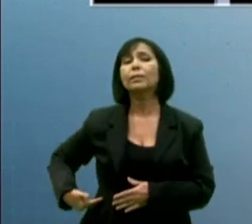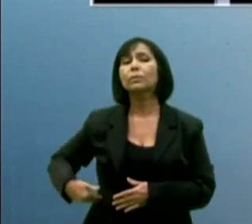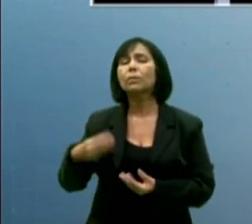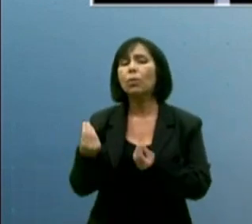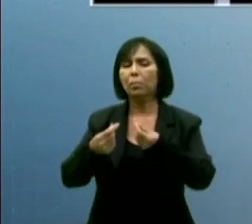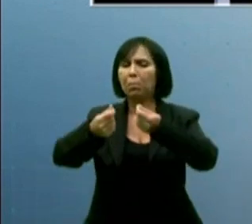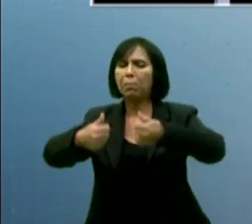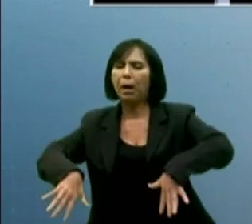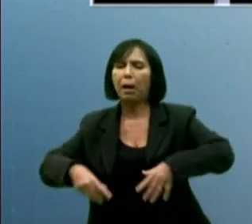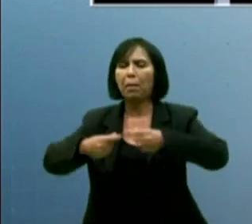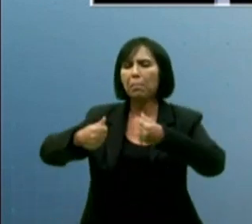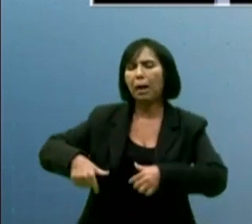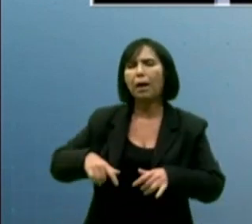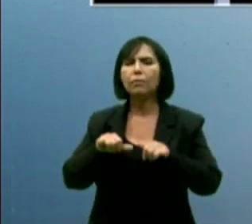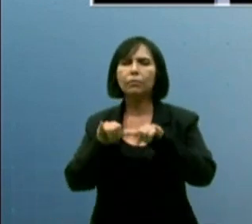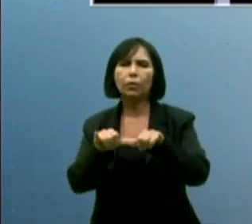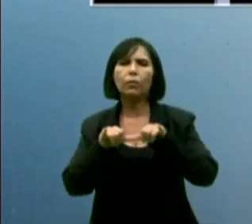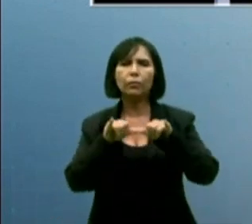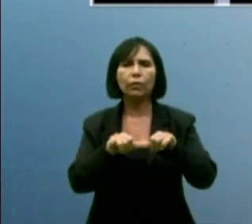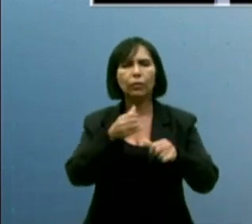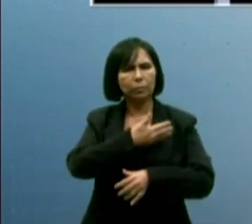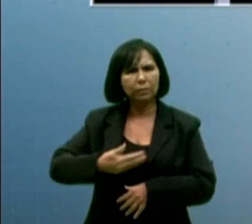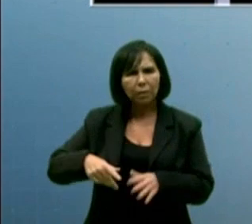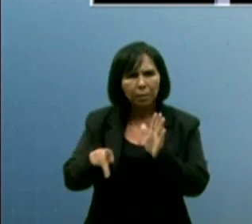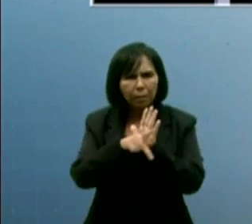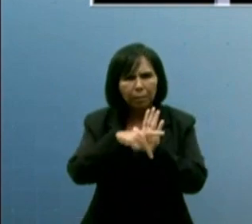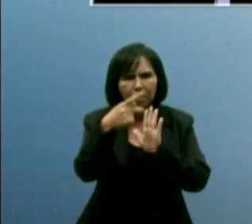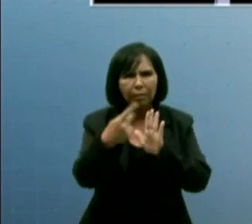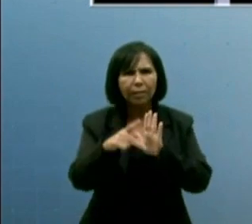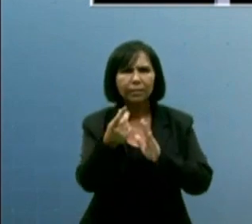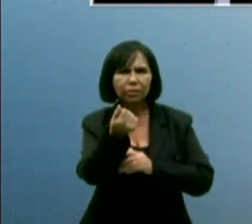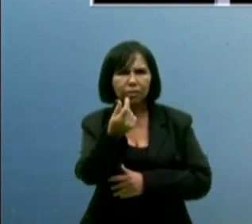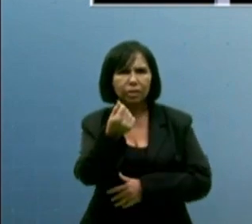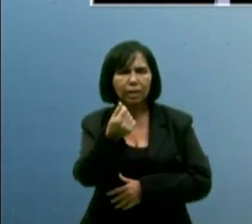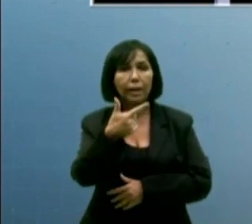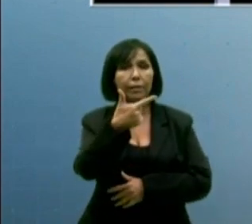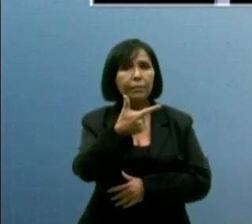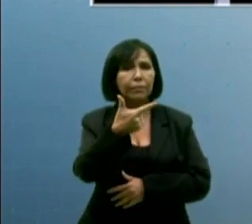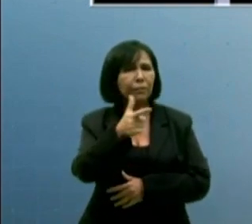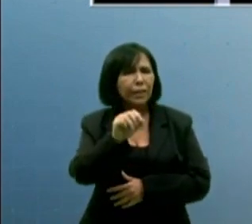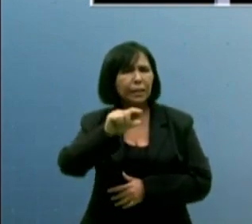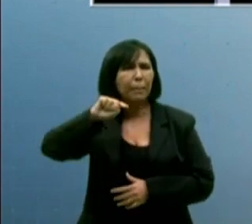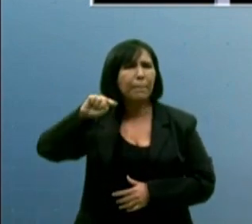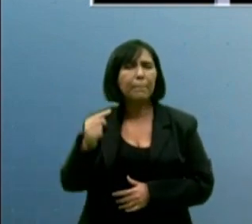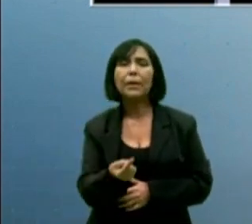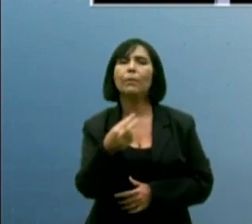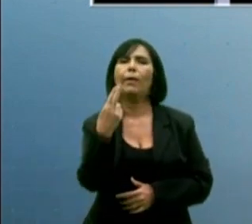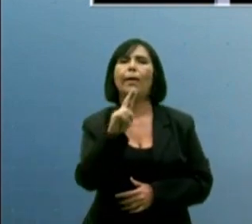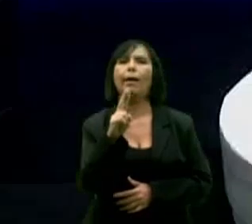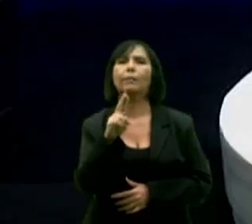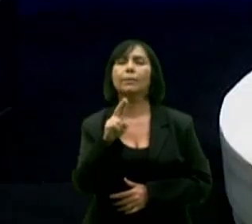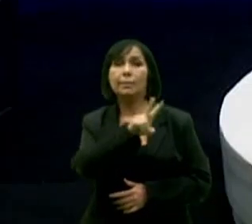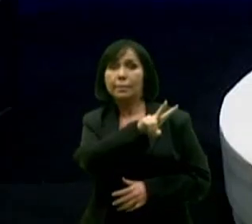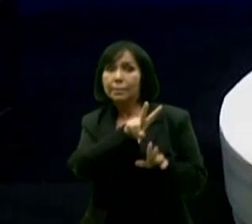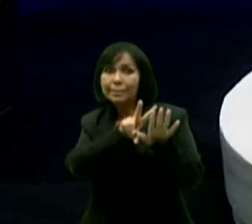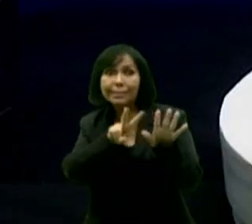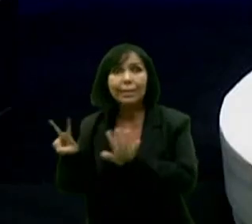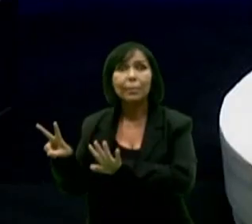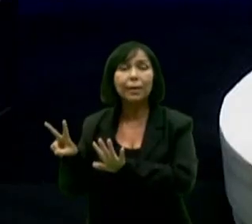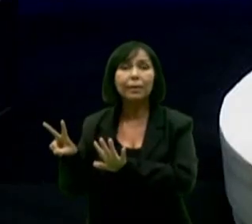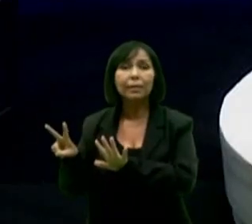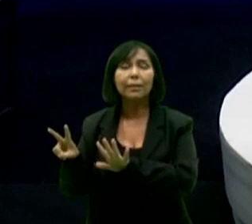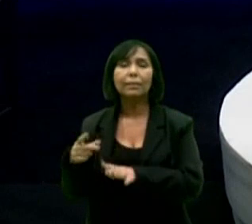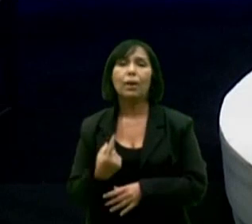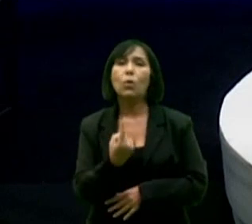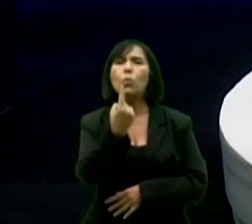de feira, a feira do governador, com o seu dinheiro, custa mais de 20 mil reais por semana. No ano da pandemia, foi mais de 1